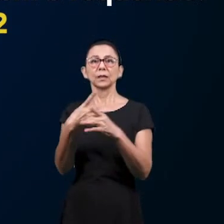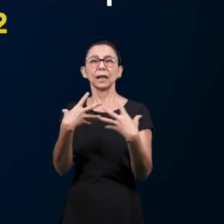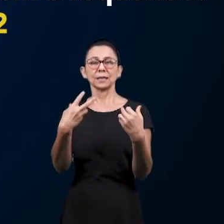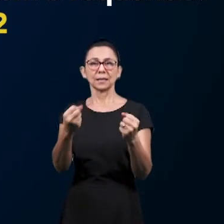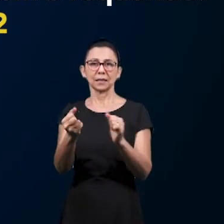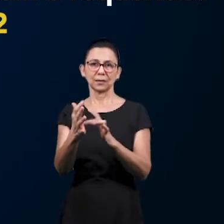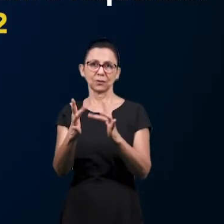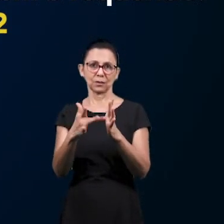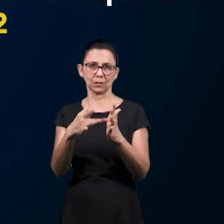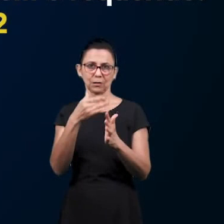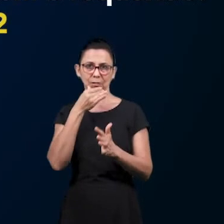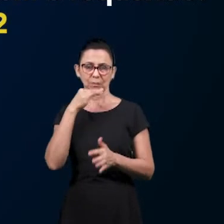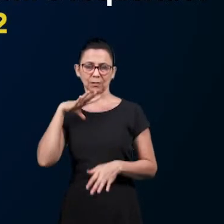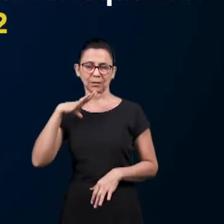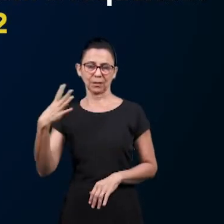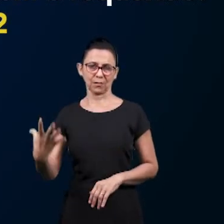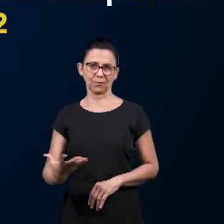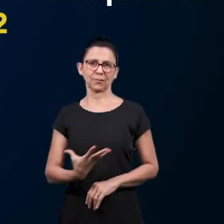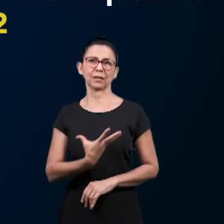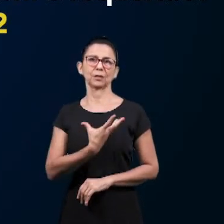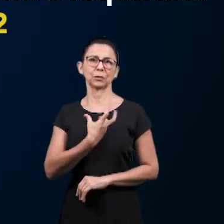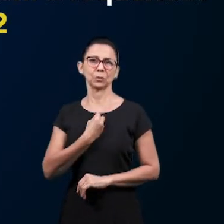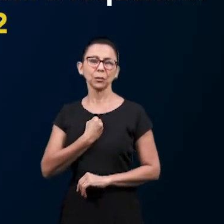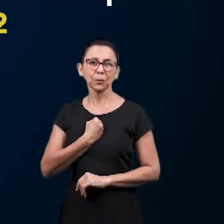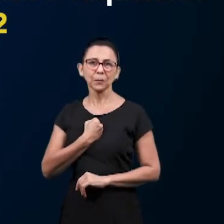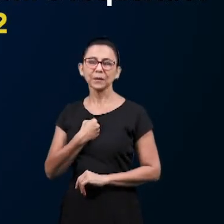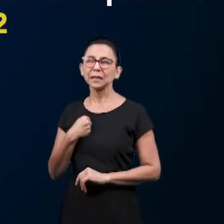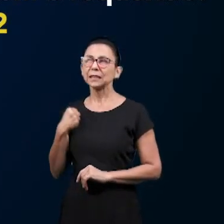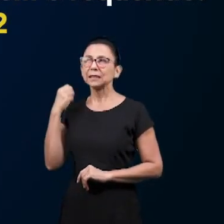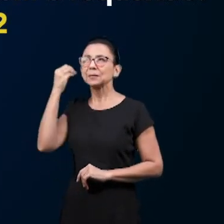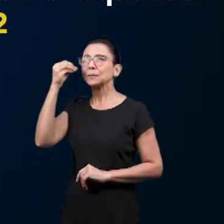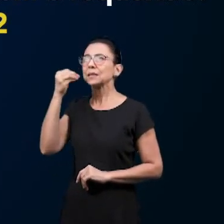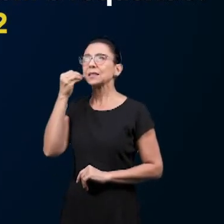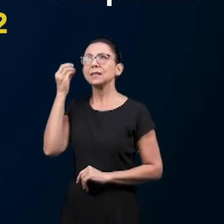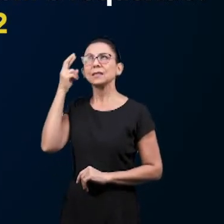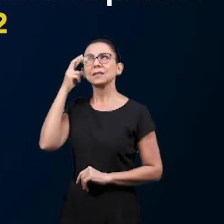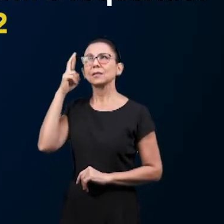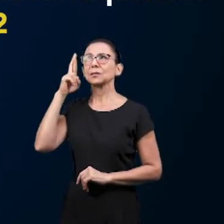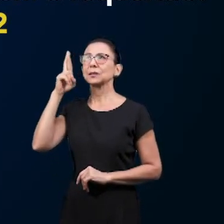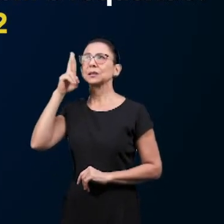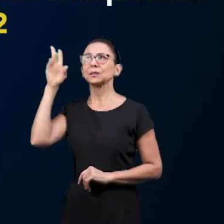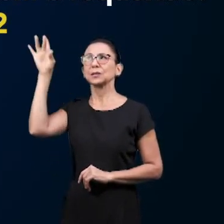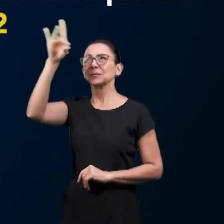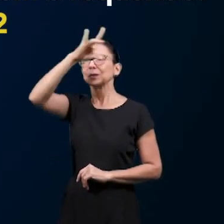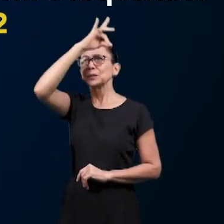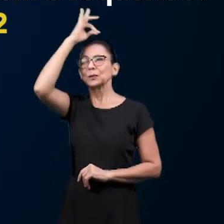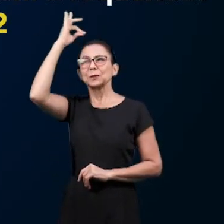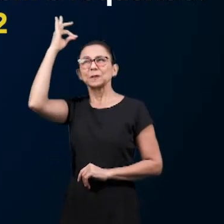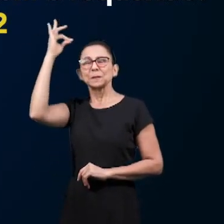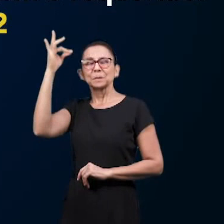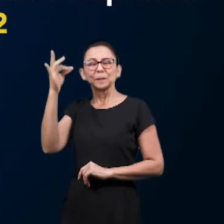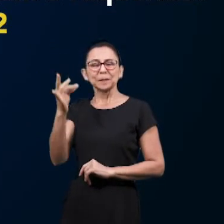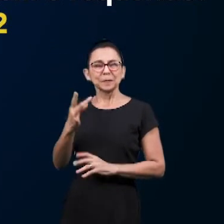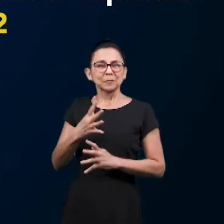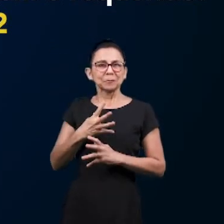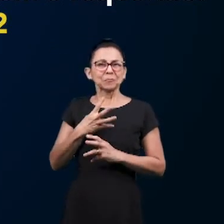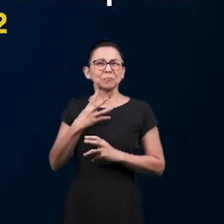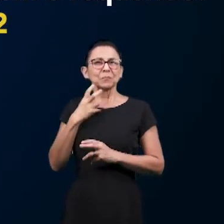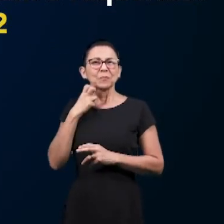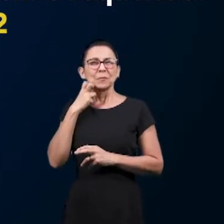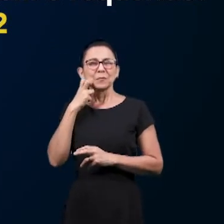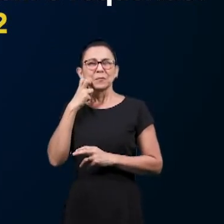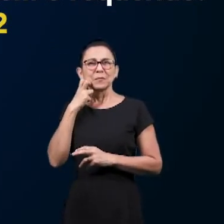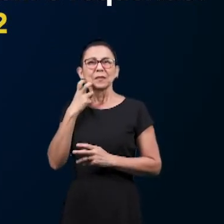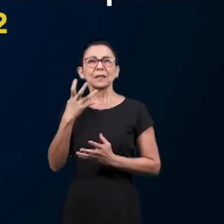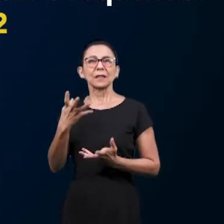Senhor Jesus, É que quando o homem, ele se encontra com o Senhor, o Espírito Santo o constrange a se